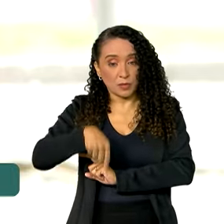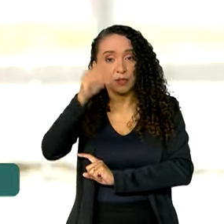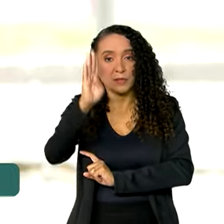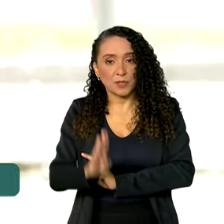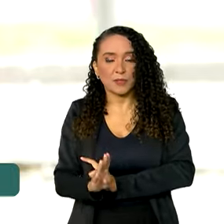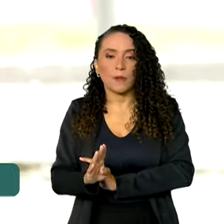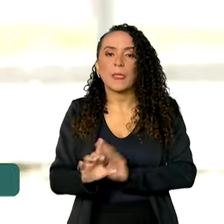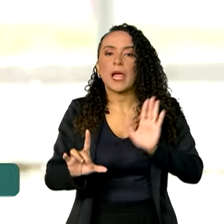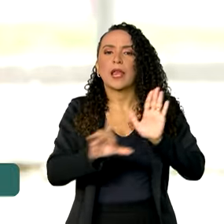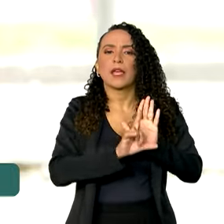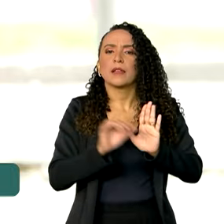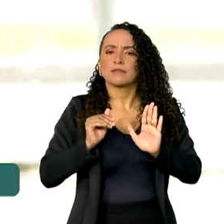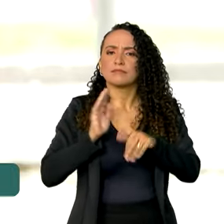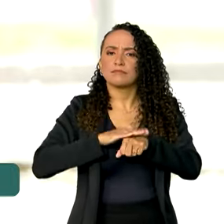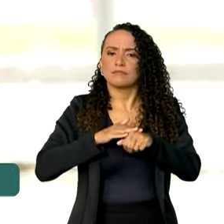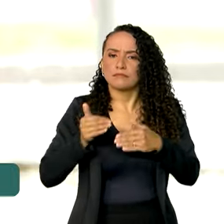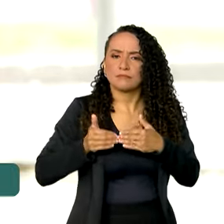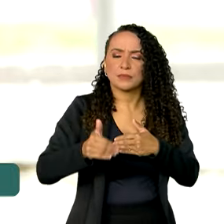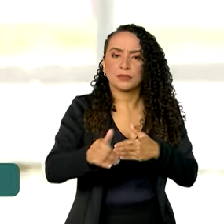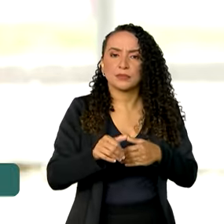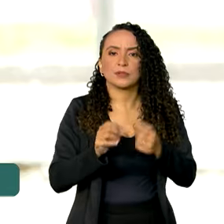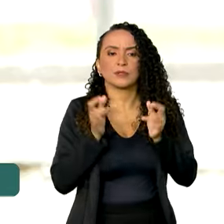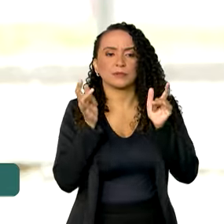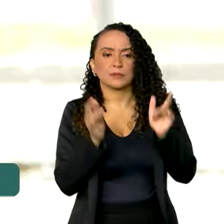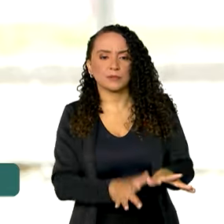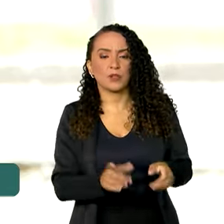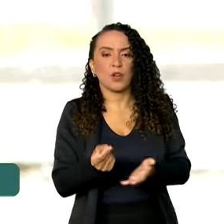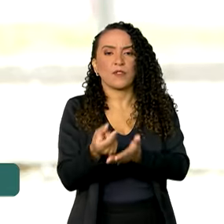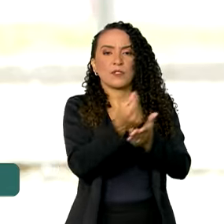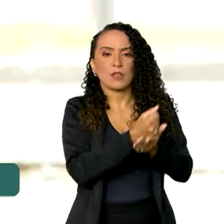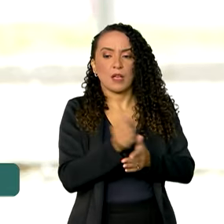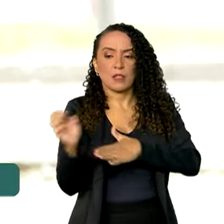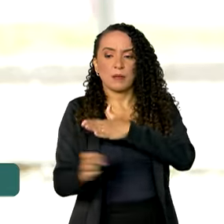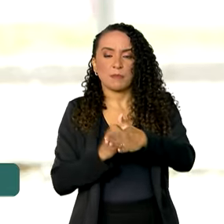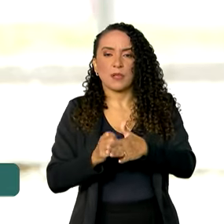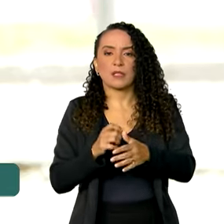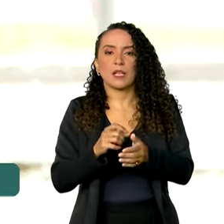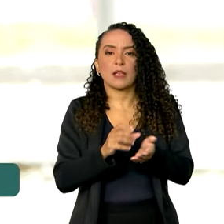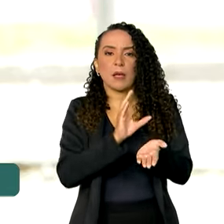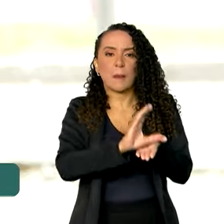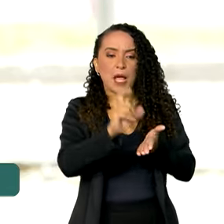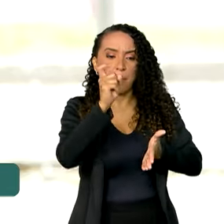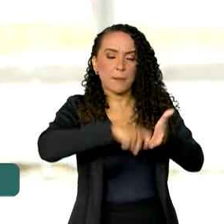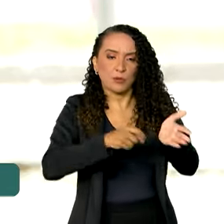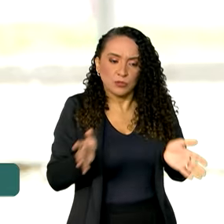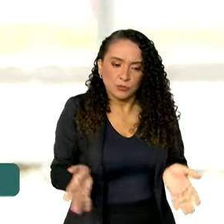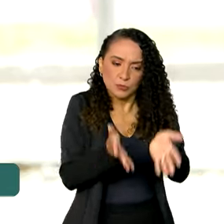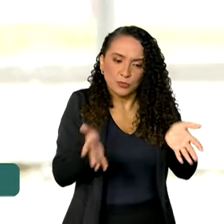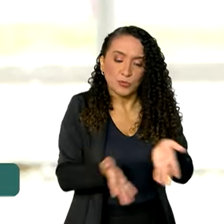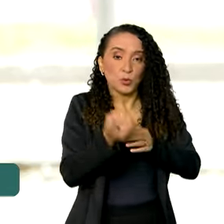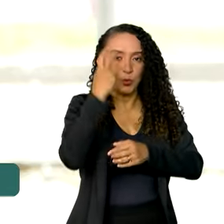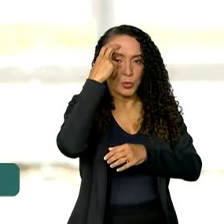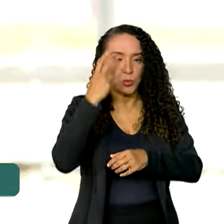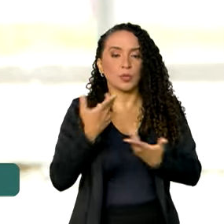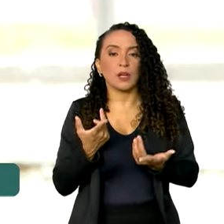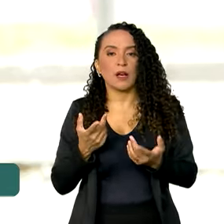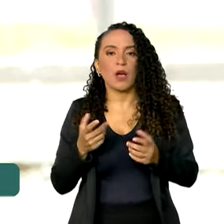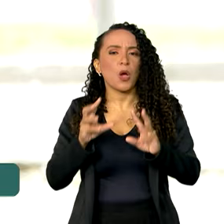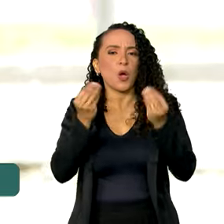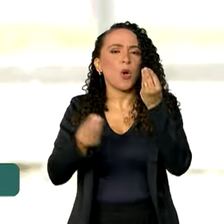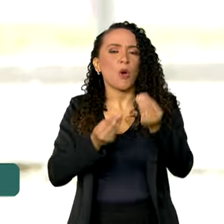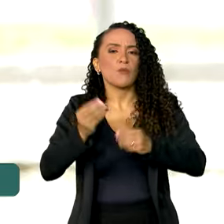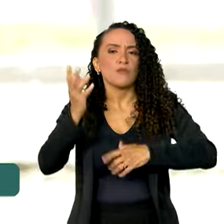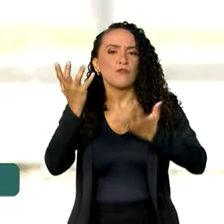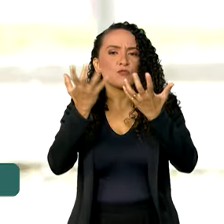A lei funciona a partir da renúncia fiscal de empresas que destinam parte de seus impostos para o fomento da cultura. O processo funciona da seguinte